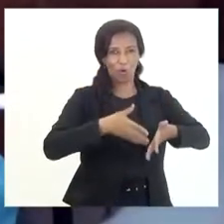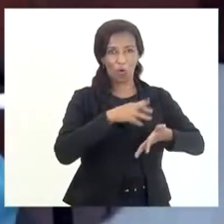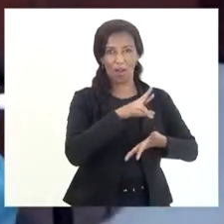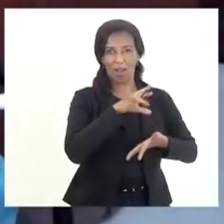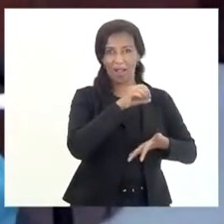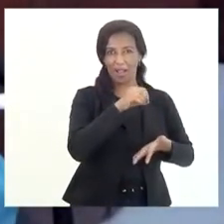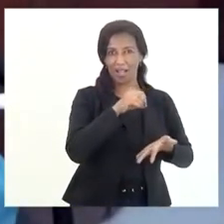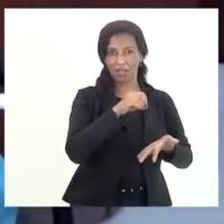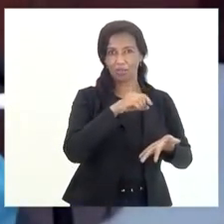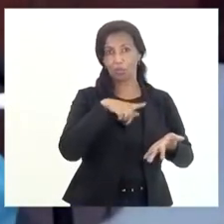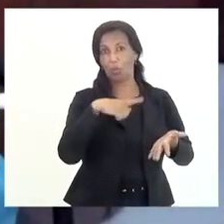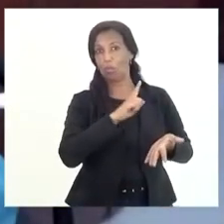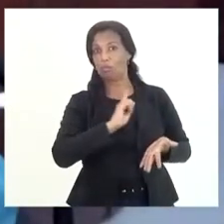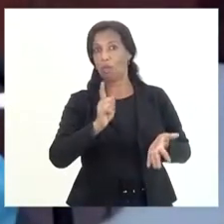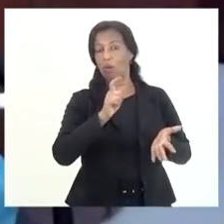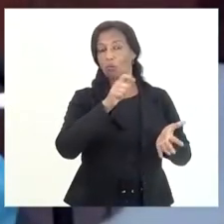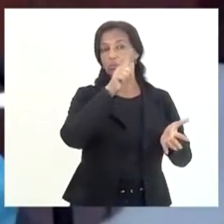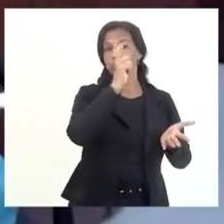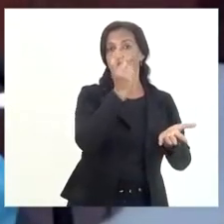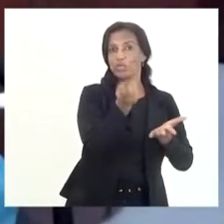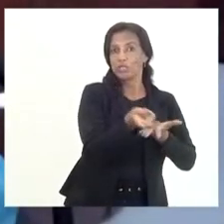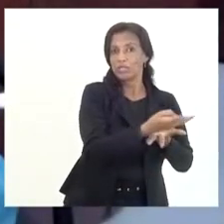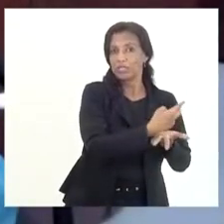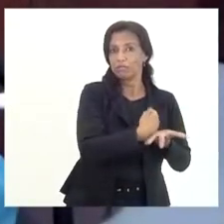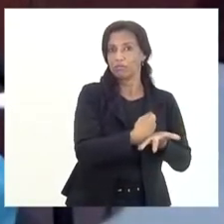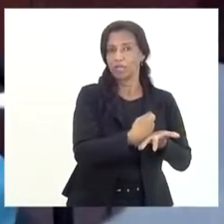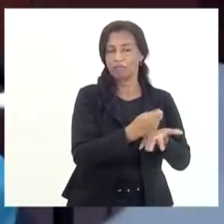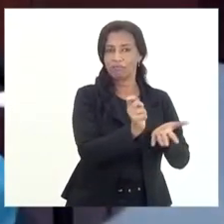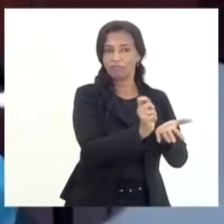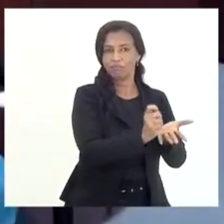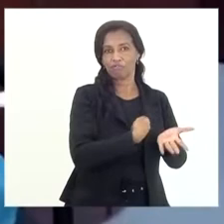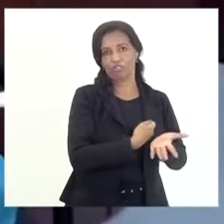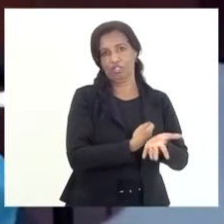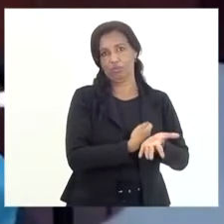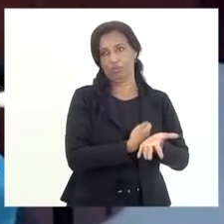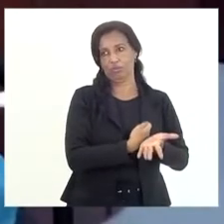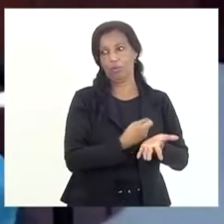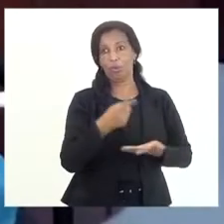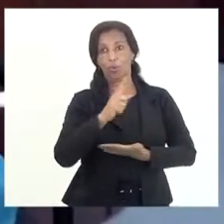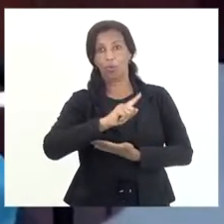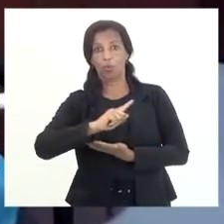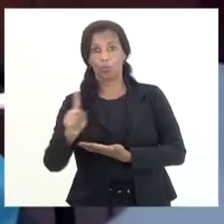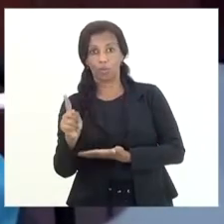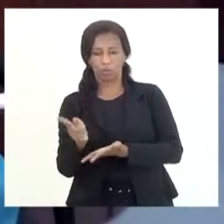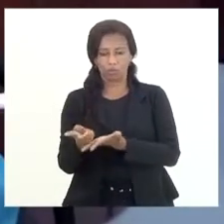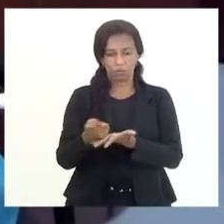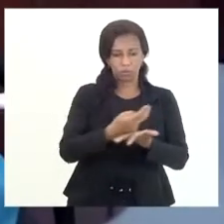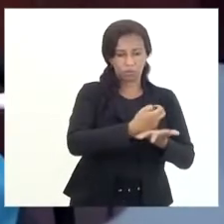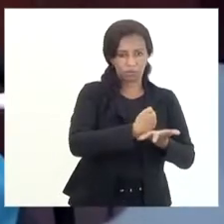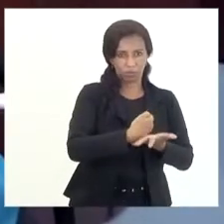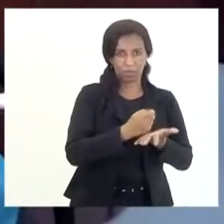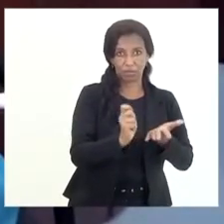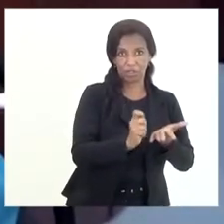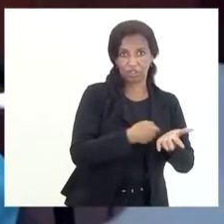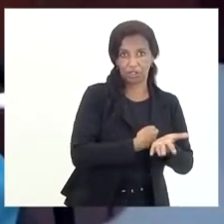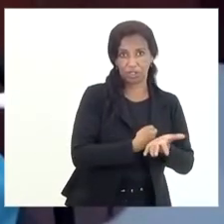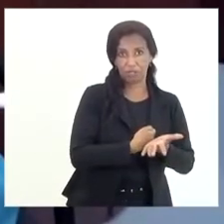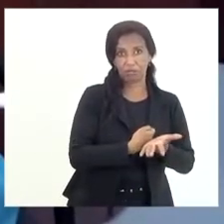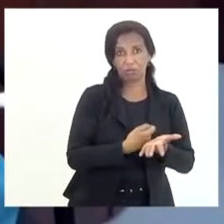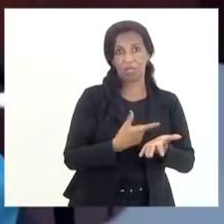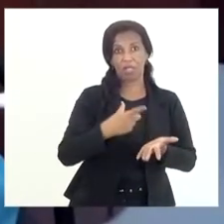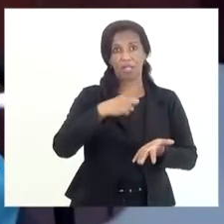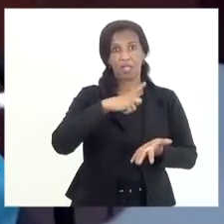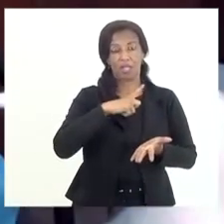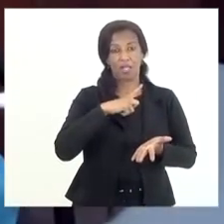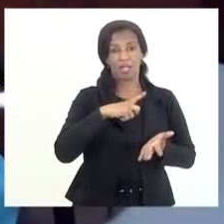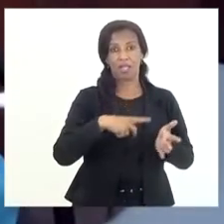tributário inscrito em dívida ativa. O crédito não tributário inscrito em dívida ativa, em geral, ele vai vir